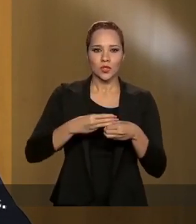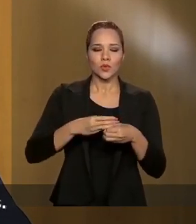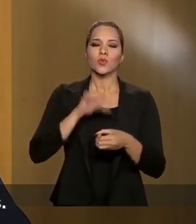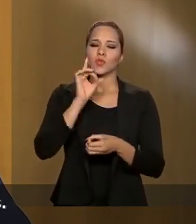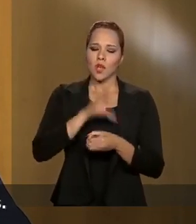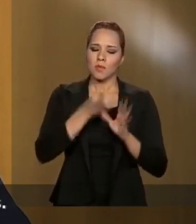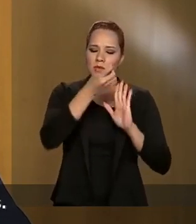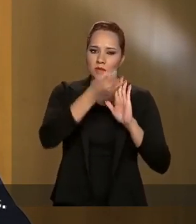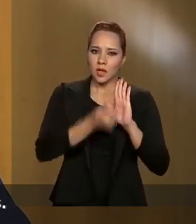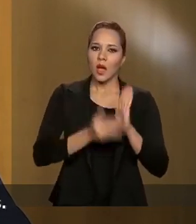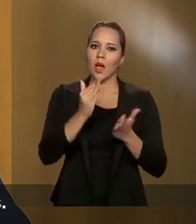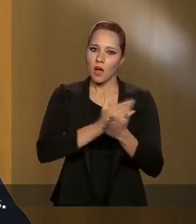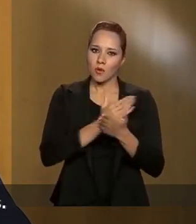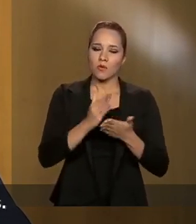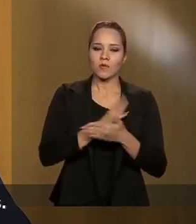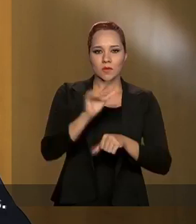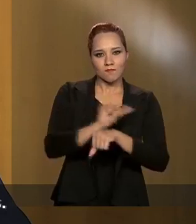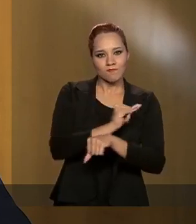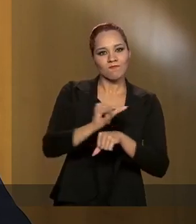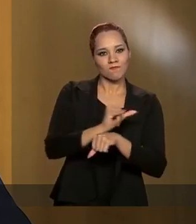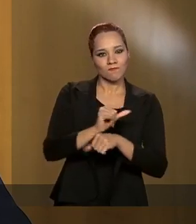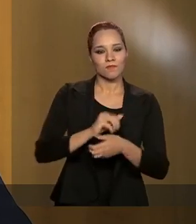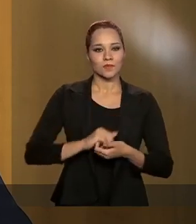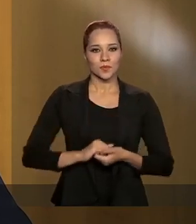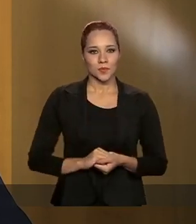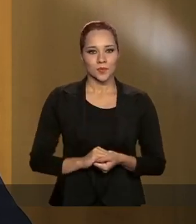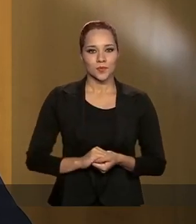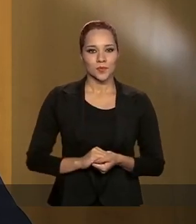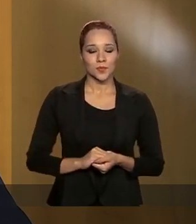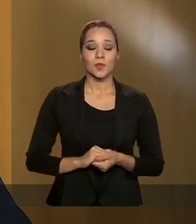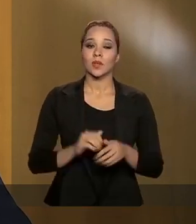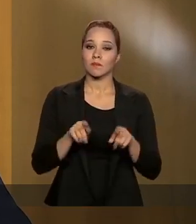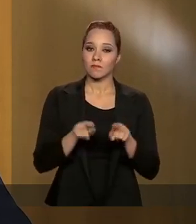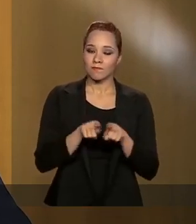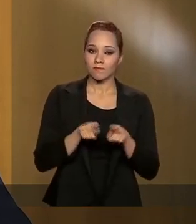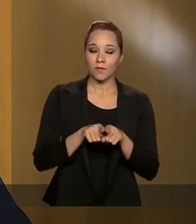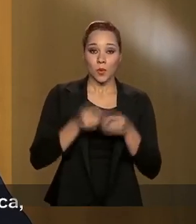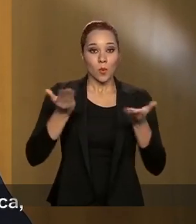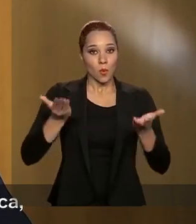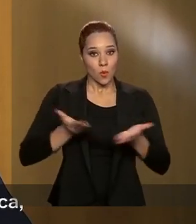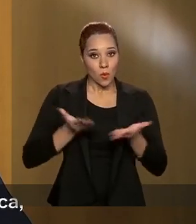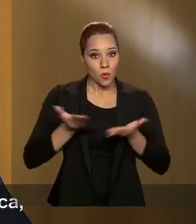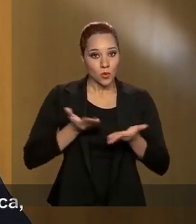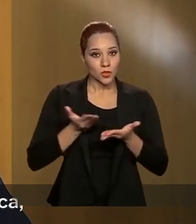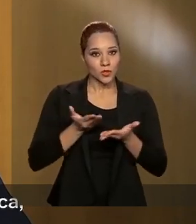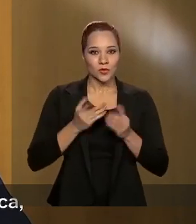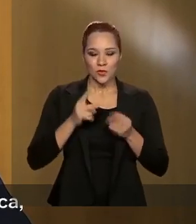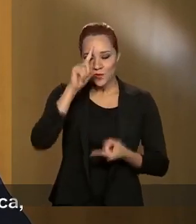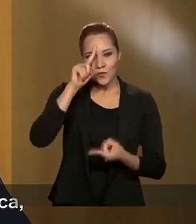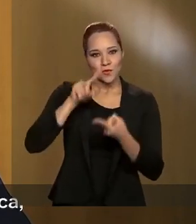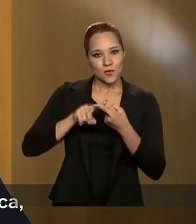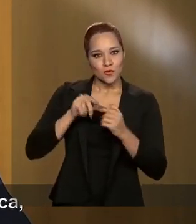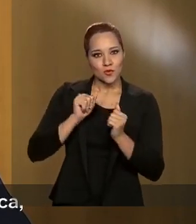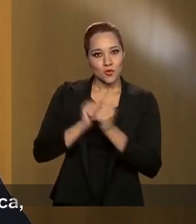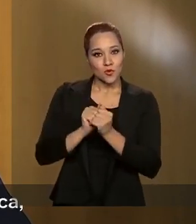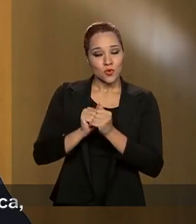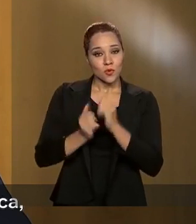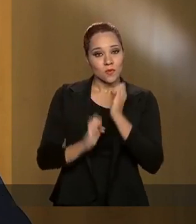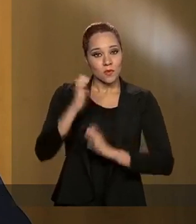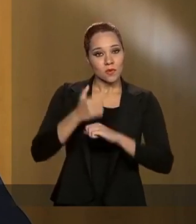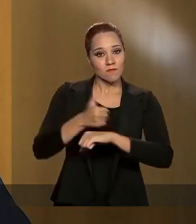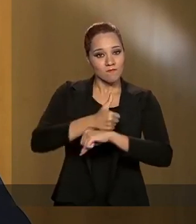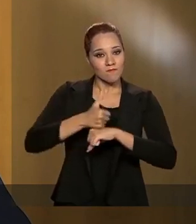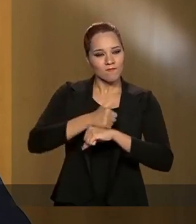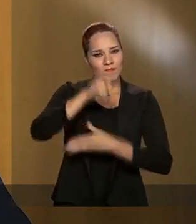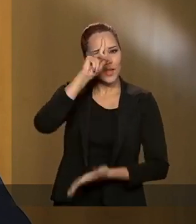para citar algumas das medidas alotadas. Além disso, no dia de hoje, em comum acordo com a indústria farmacêutica,